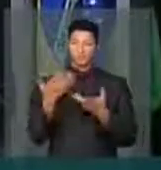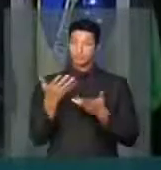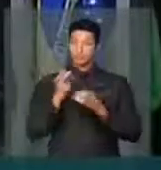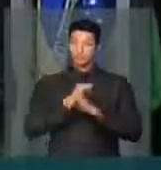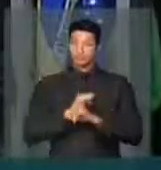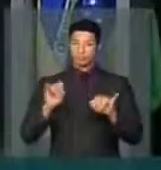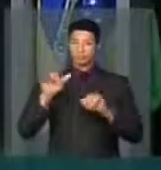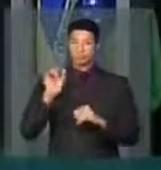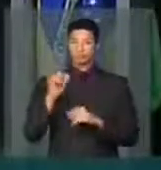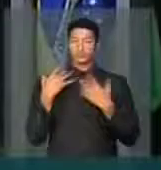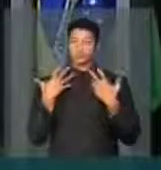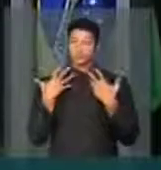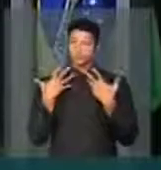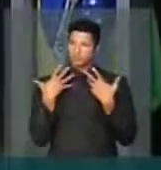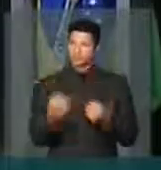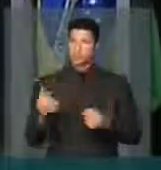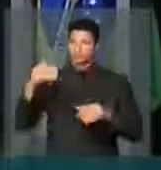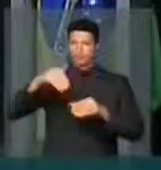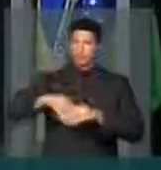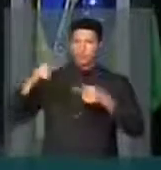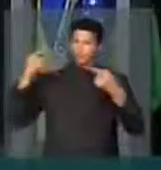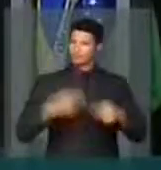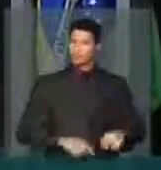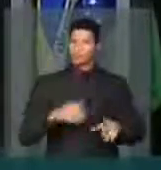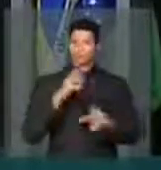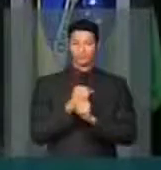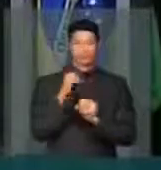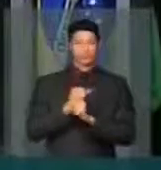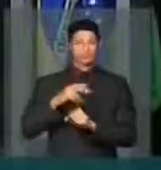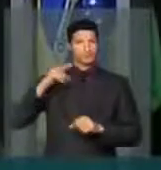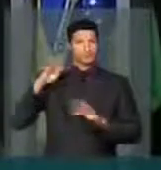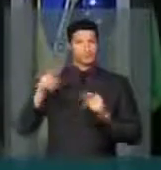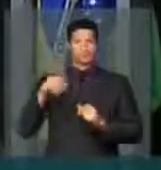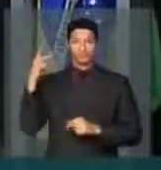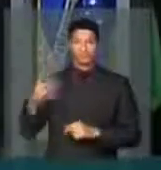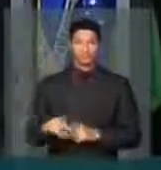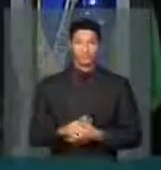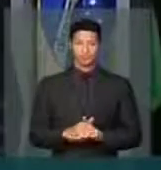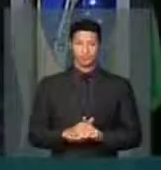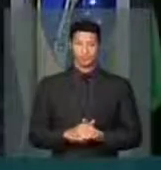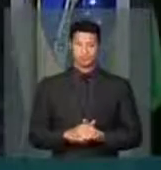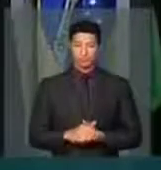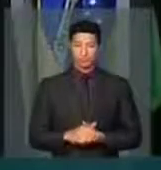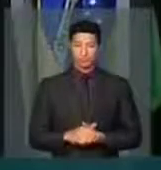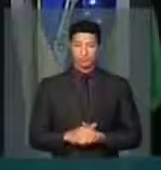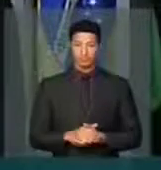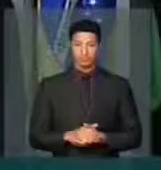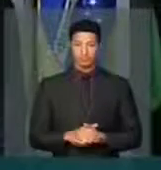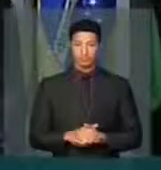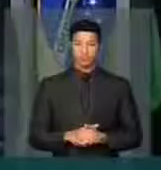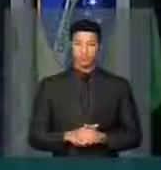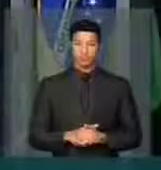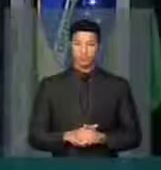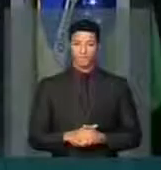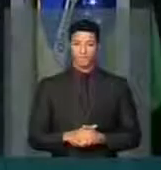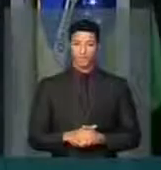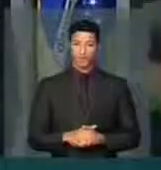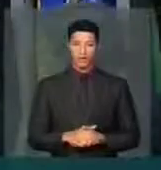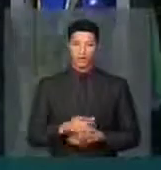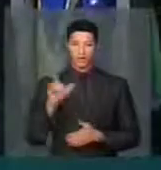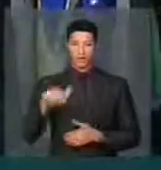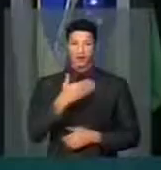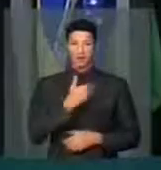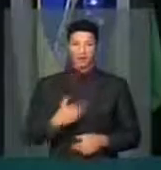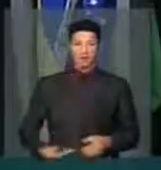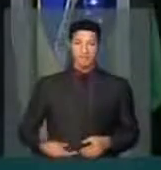dizer que vou votar contra as suas contas, todas elas, porque é um